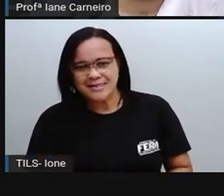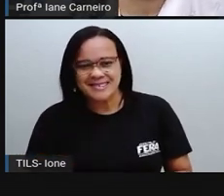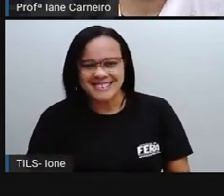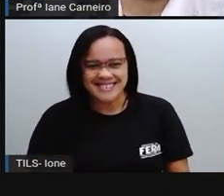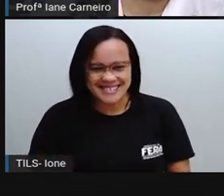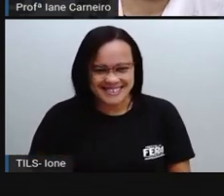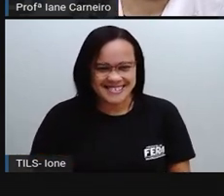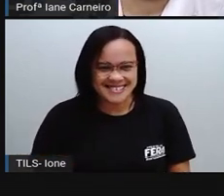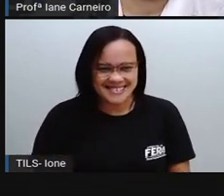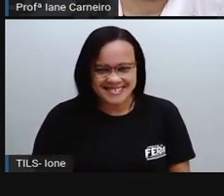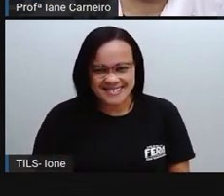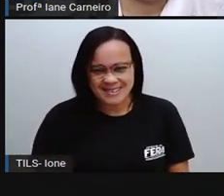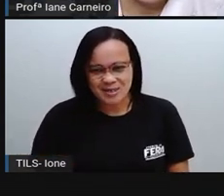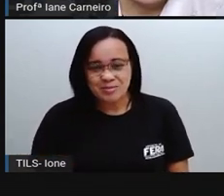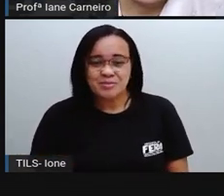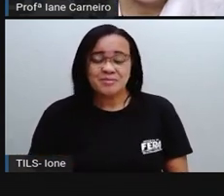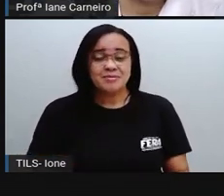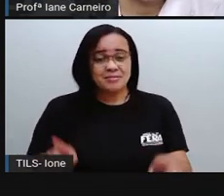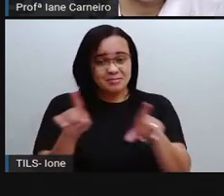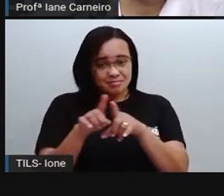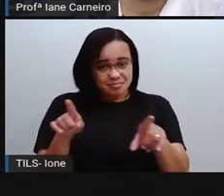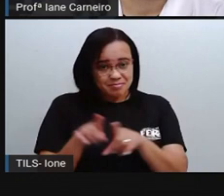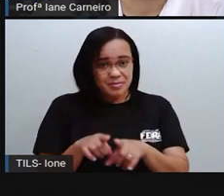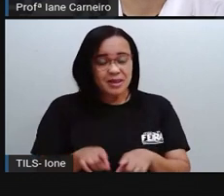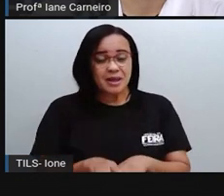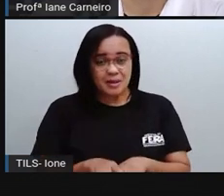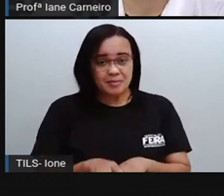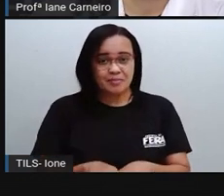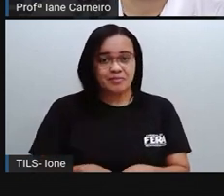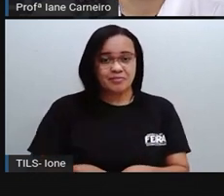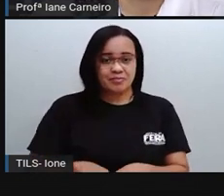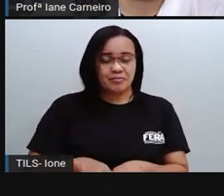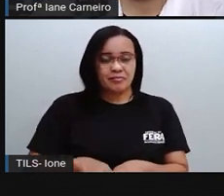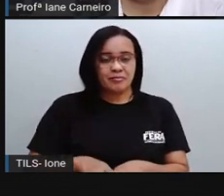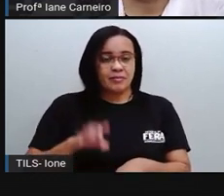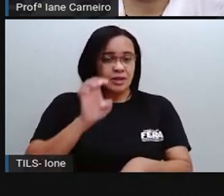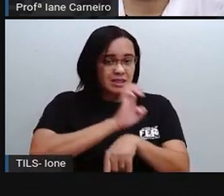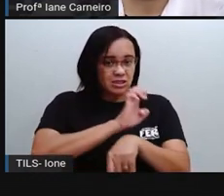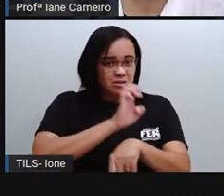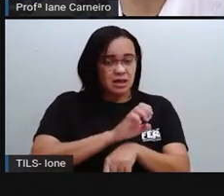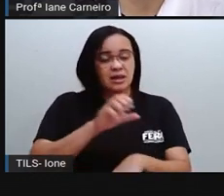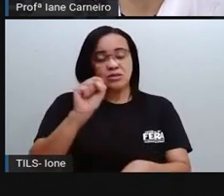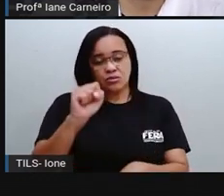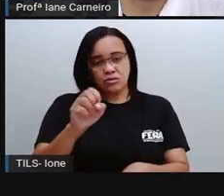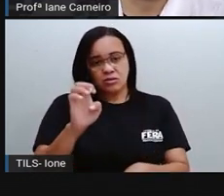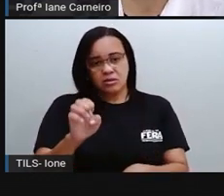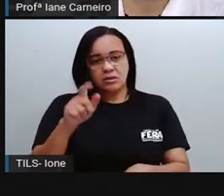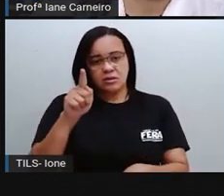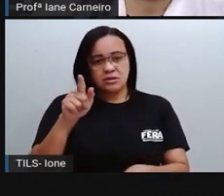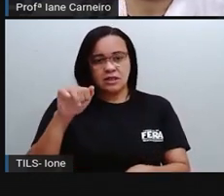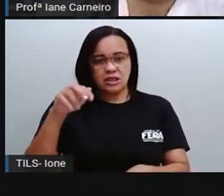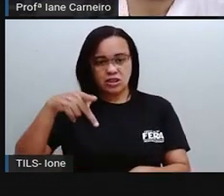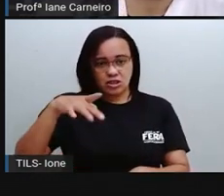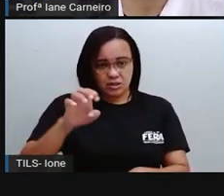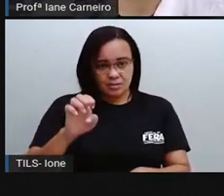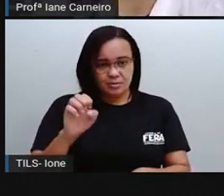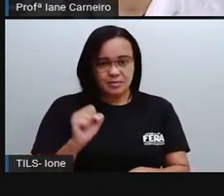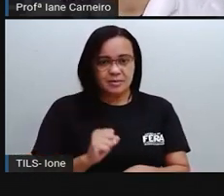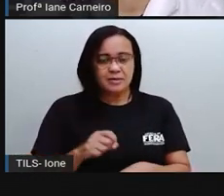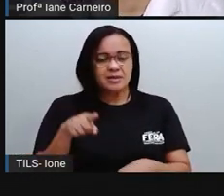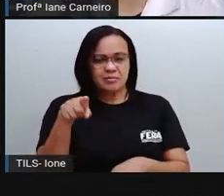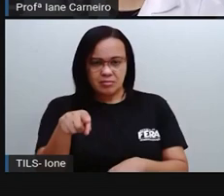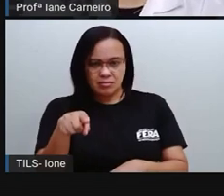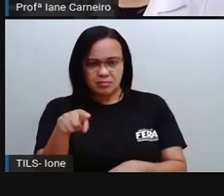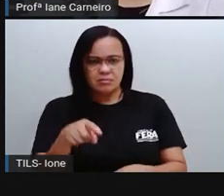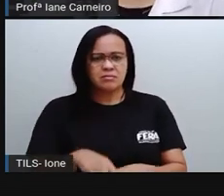E a capital Aracaju, né? Que o estado é Sergipe e quem nasce lá é Sergipano ou